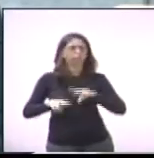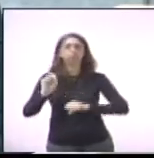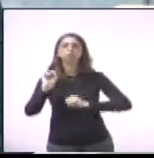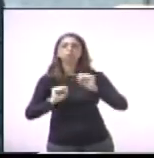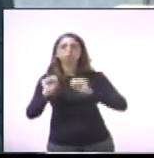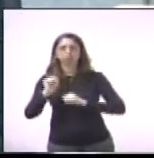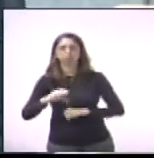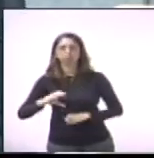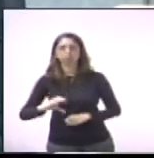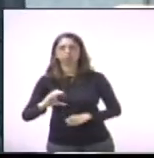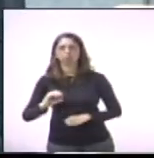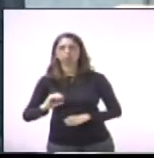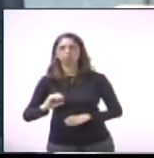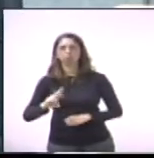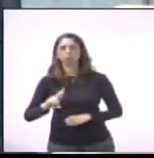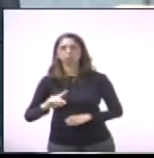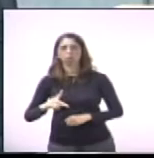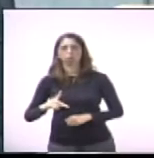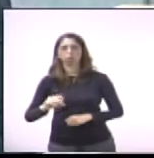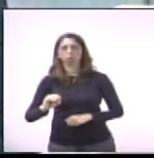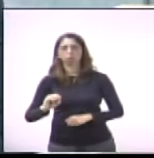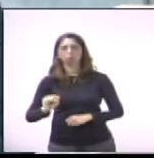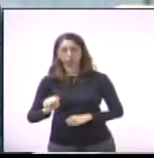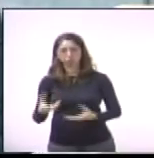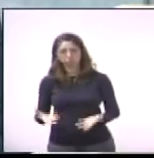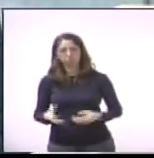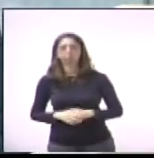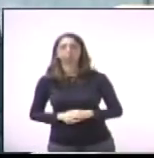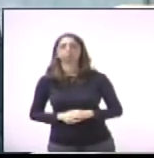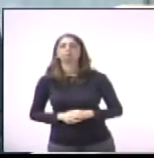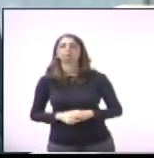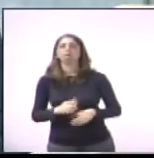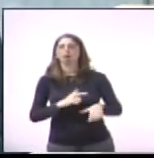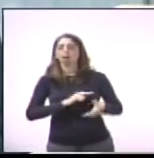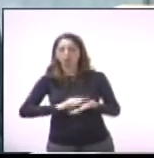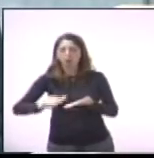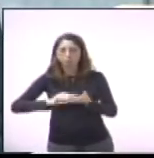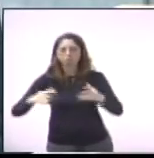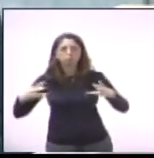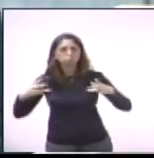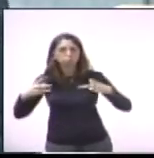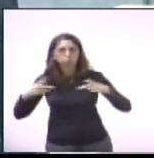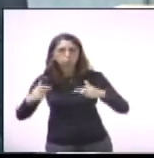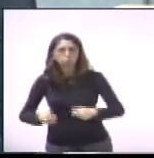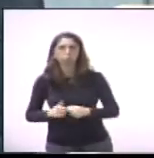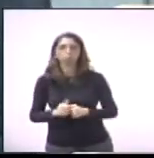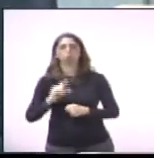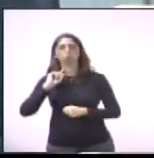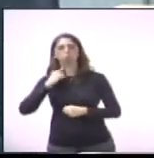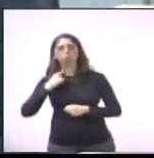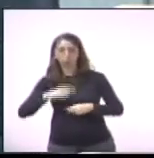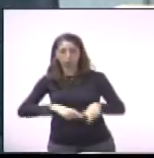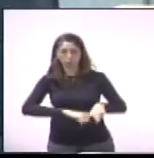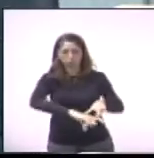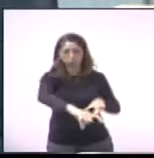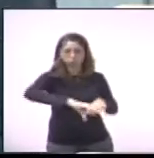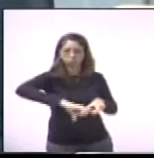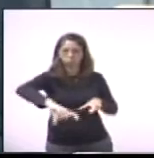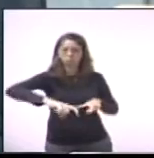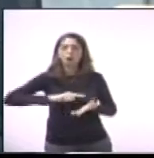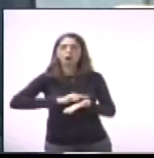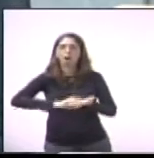trabalhando na limpeza desses bueiros, então que nós também se conscientizemos para estar mantendo esses bueiros